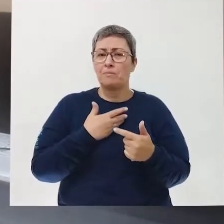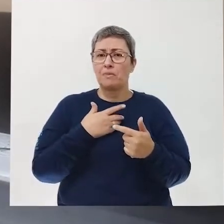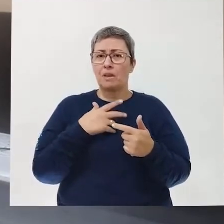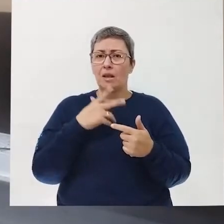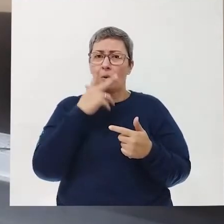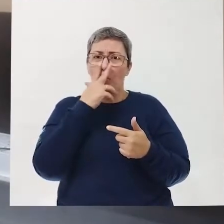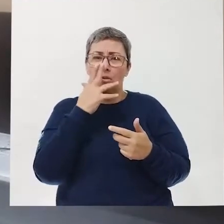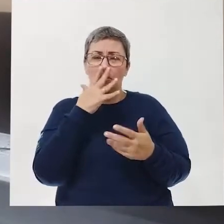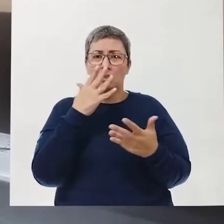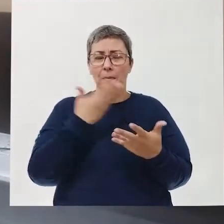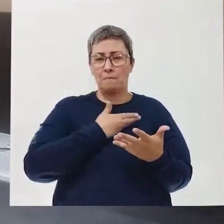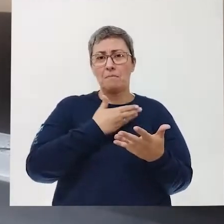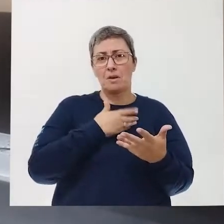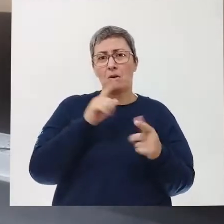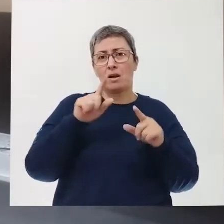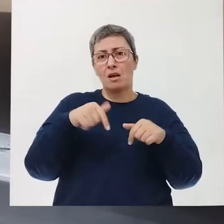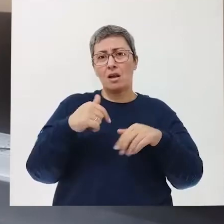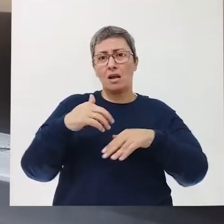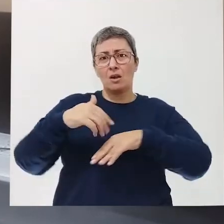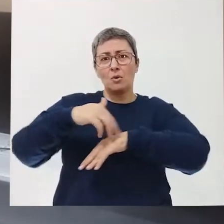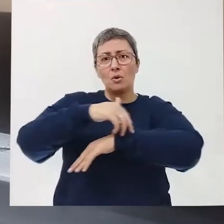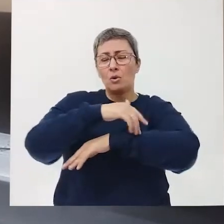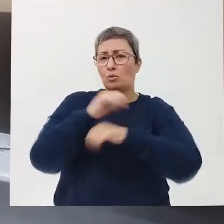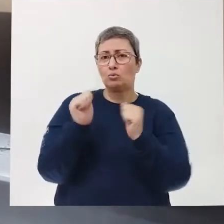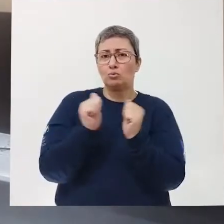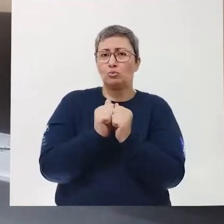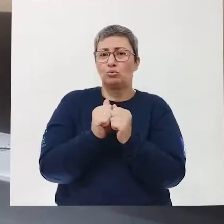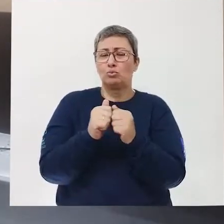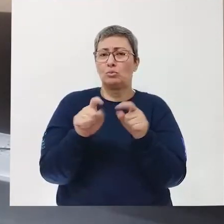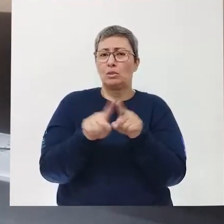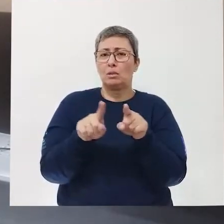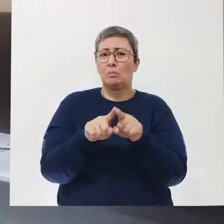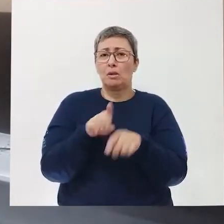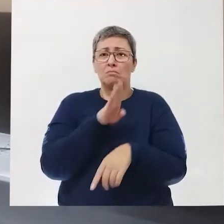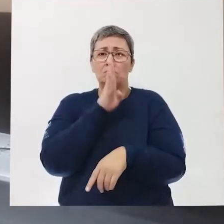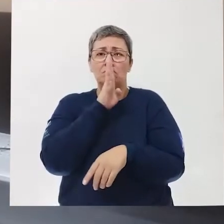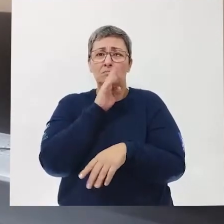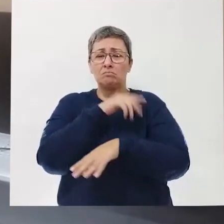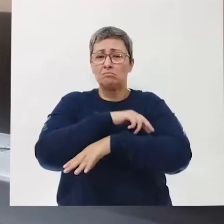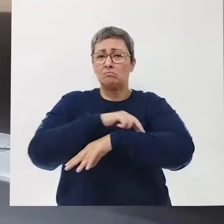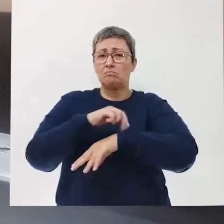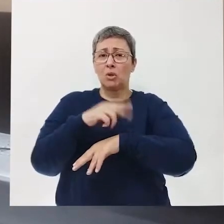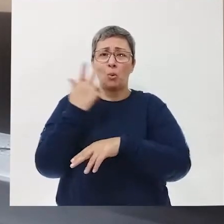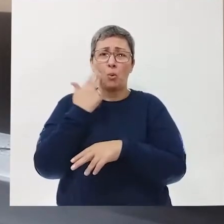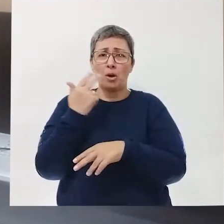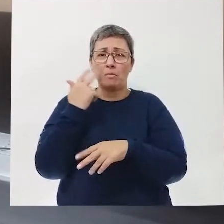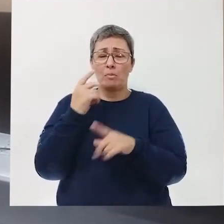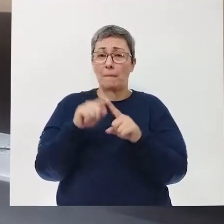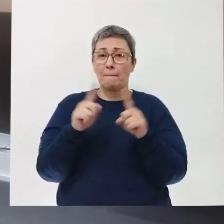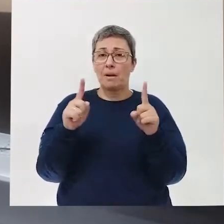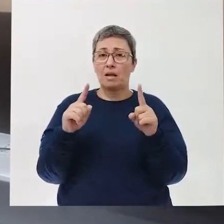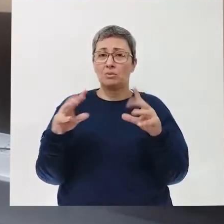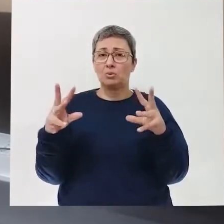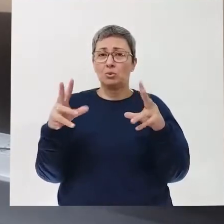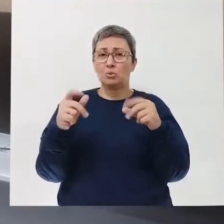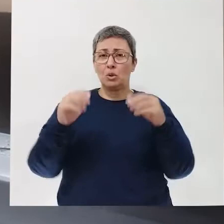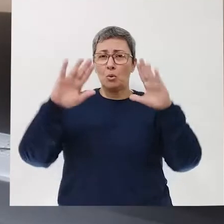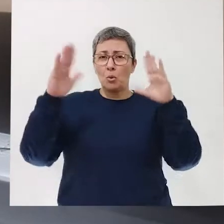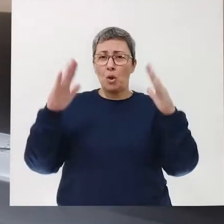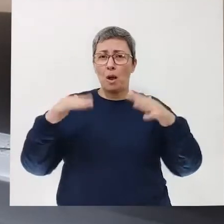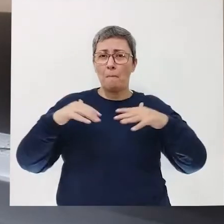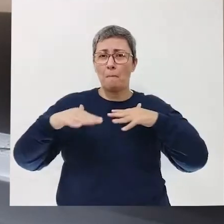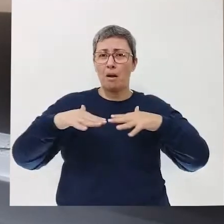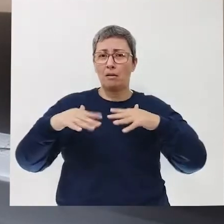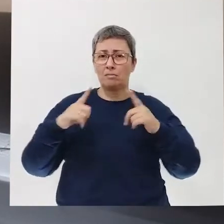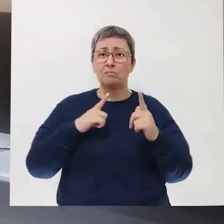Supostos amigos que estavam no caminho da ponte com ele, também, né? Continuam lá no formato normal, mas o restante todo se